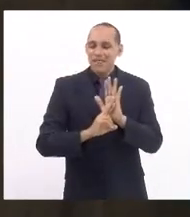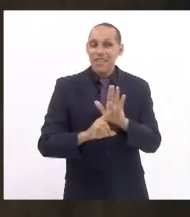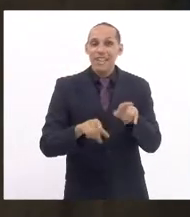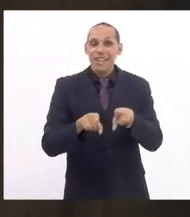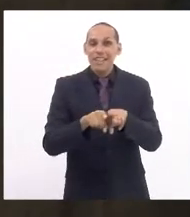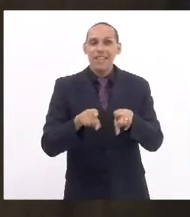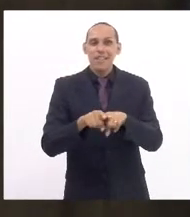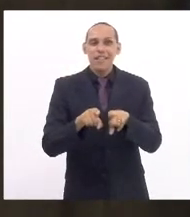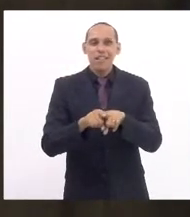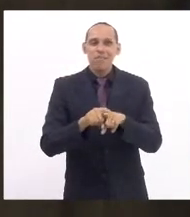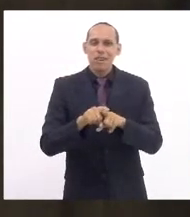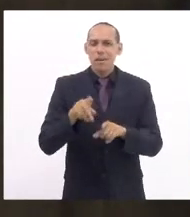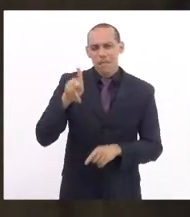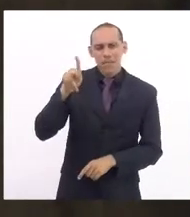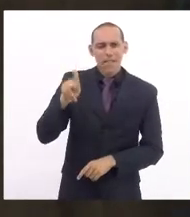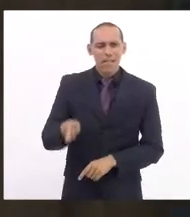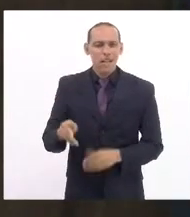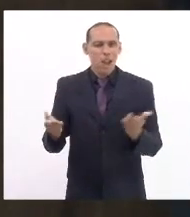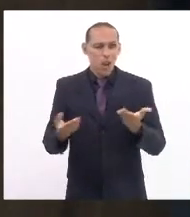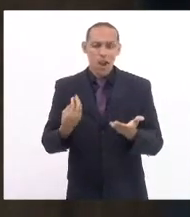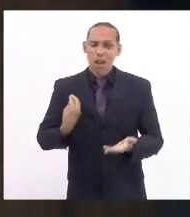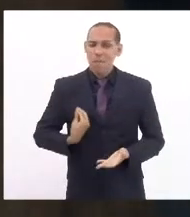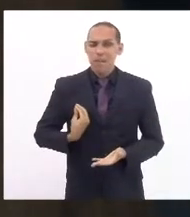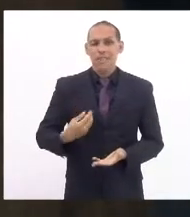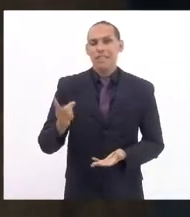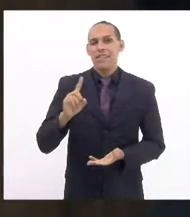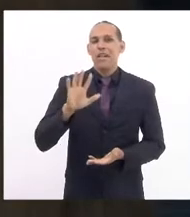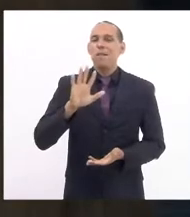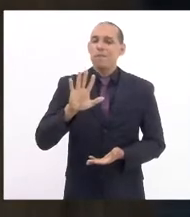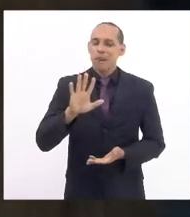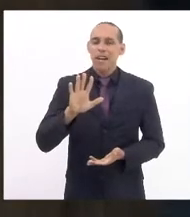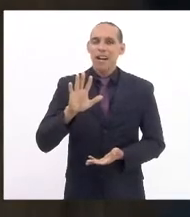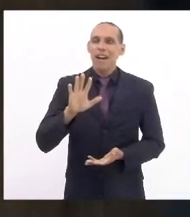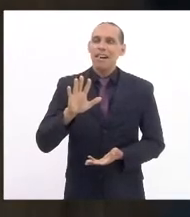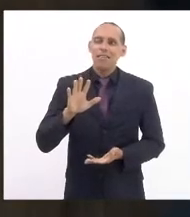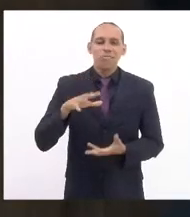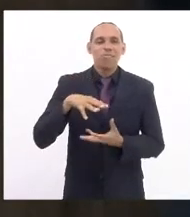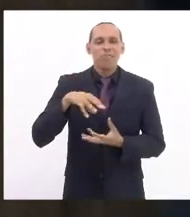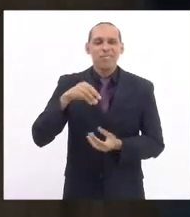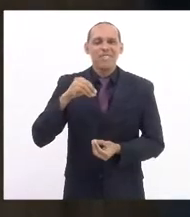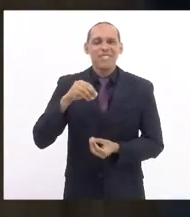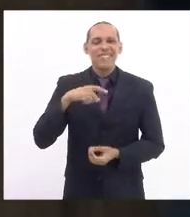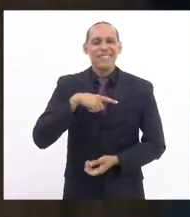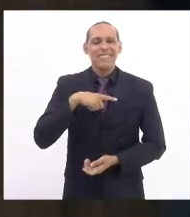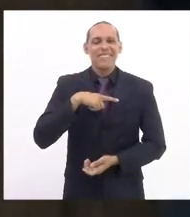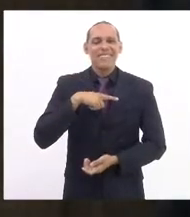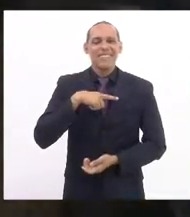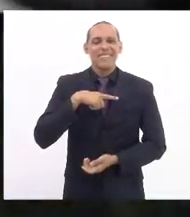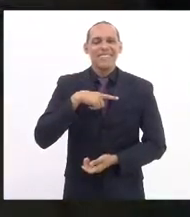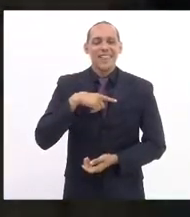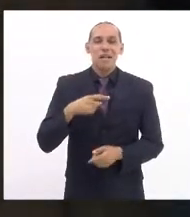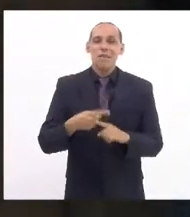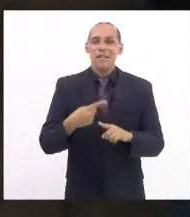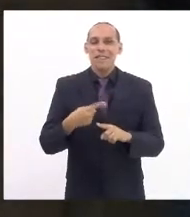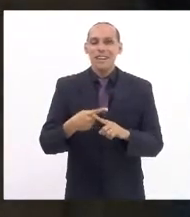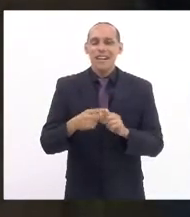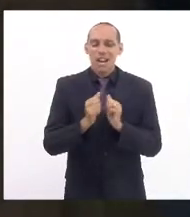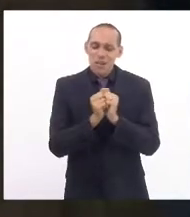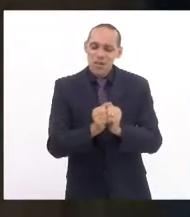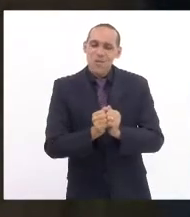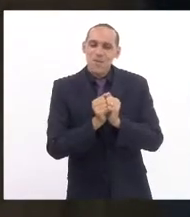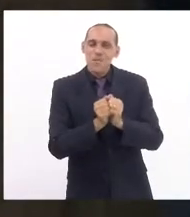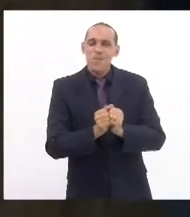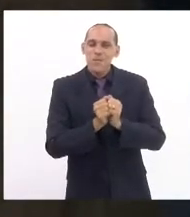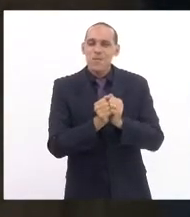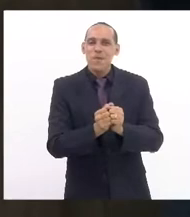que não está aqui, mas com certeza está de coração, porque é um presidente que sempre esteve do nosso lado